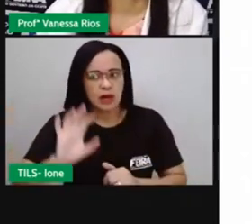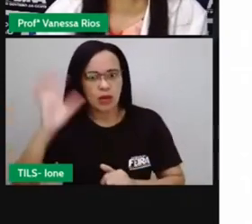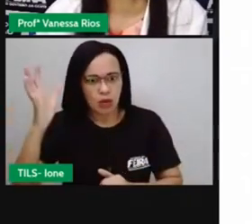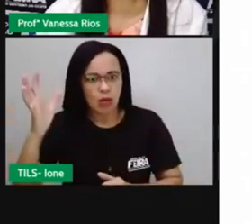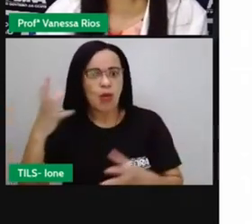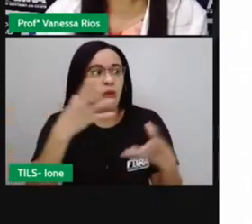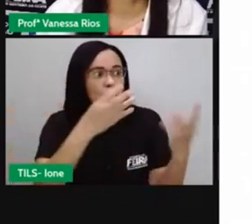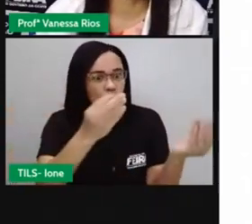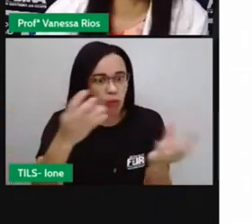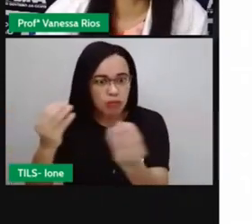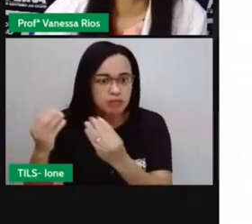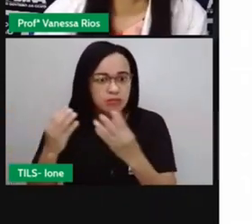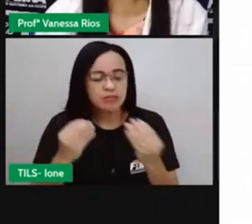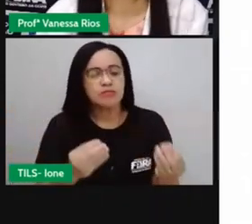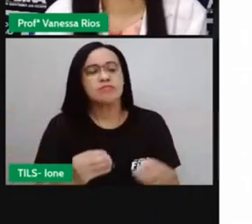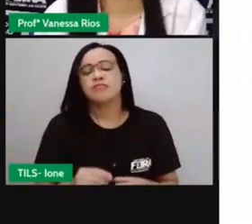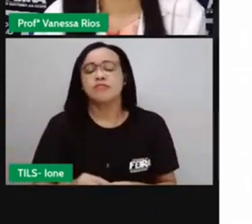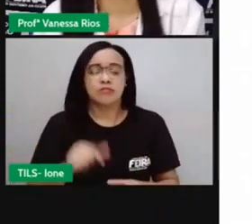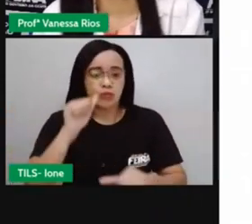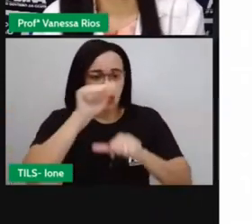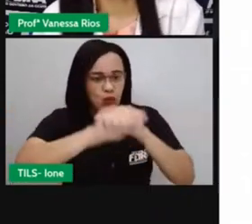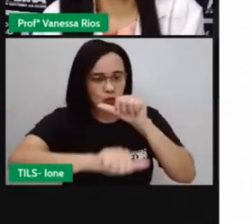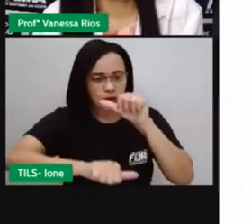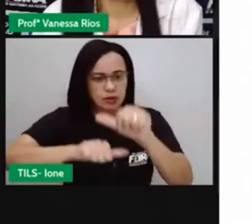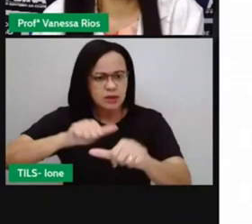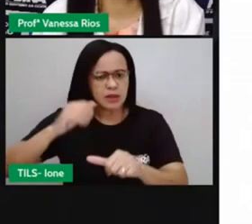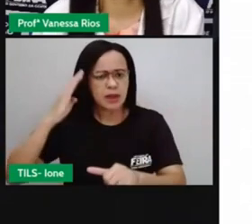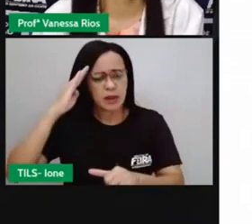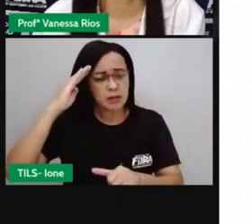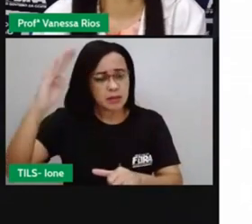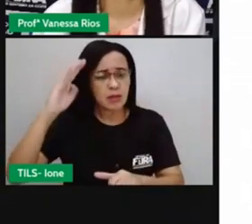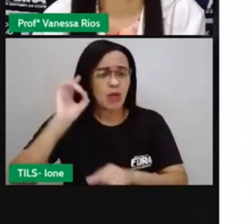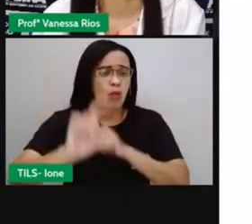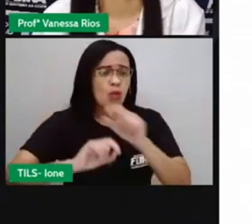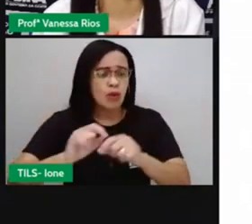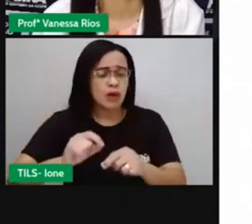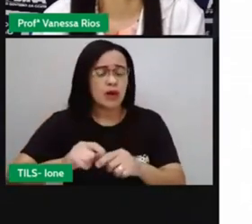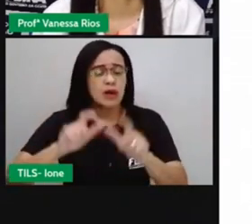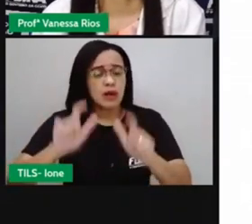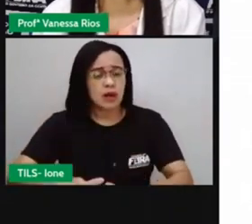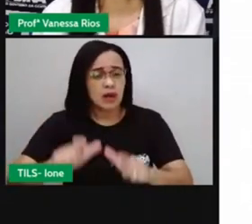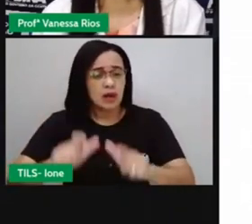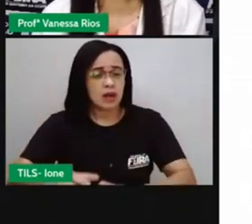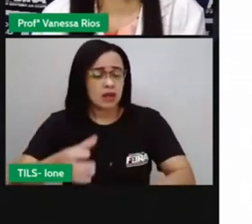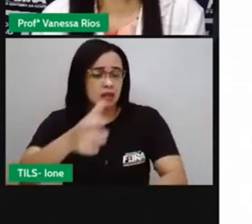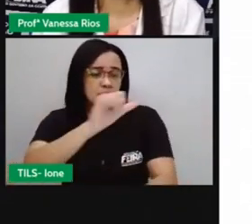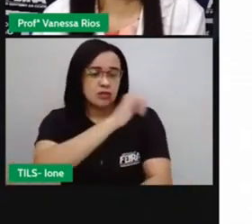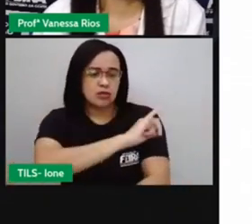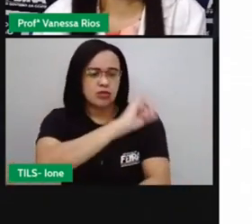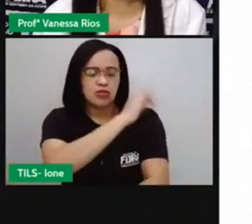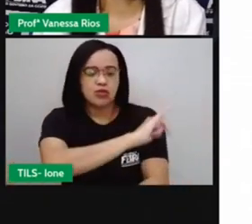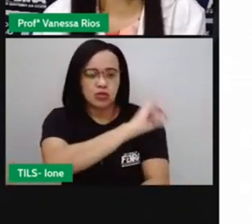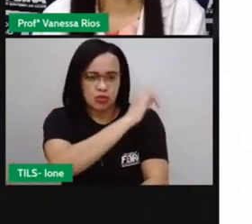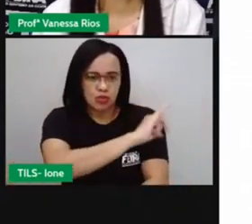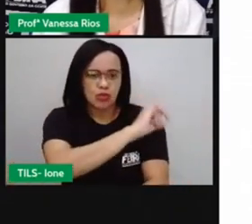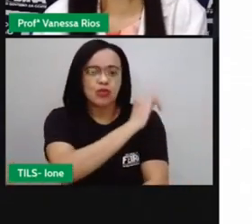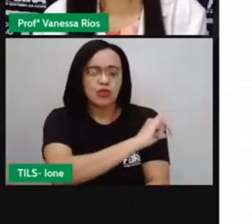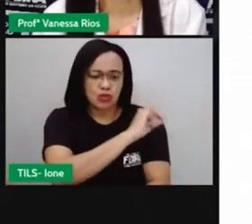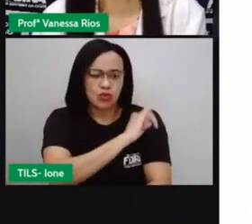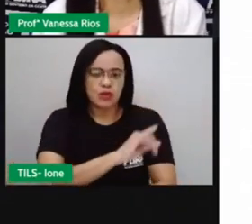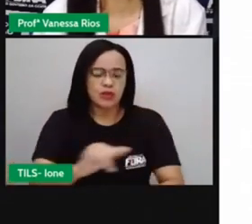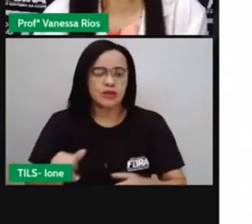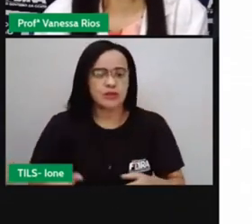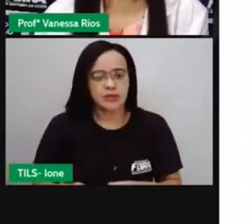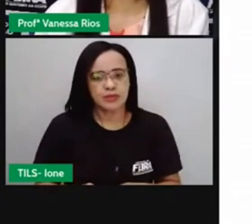mudanças, principalmente aí no Rio de Janeiro, que foi a cidade em que recebeu a família real e